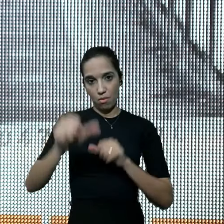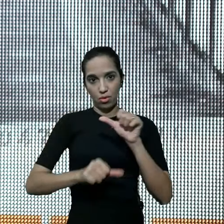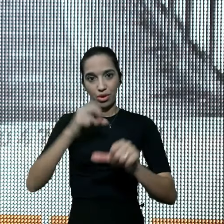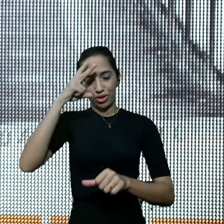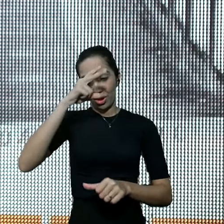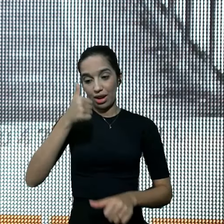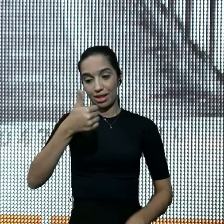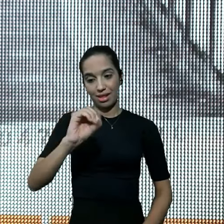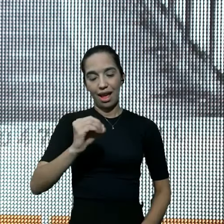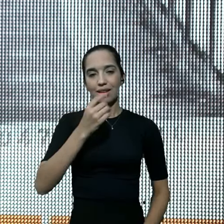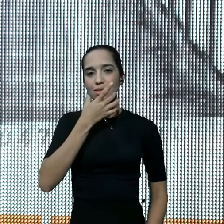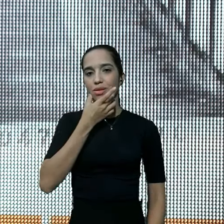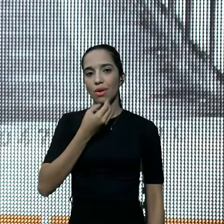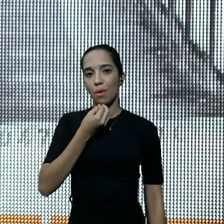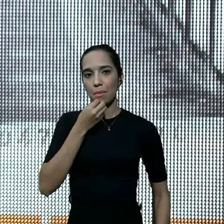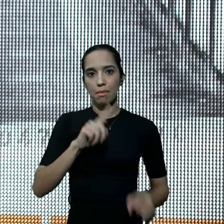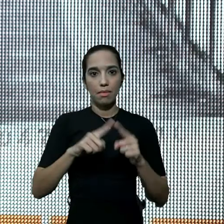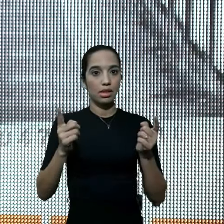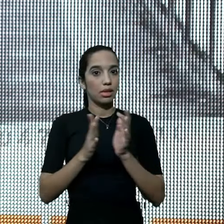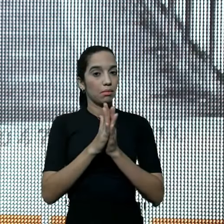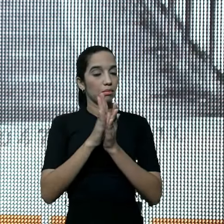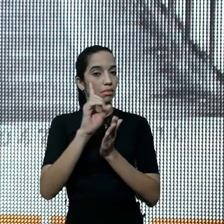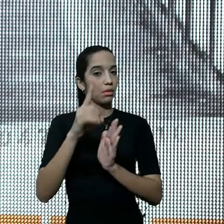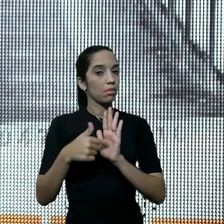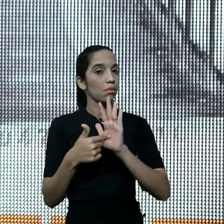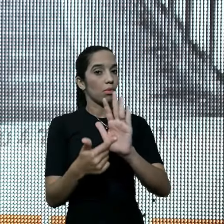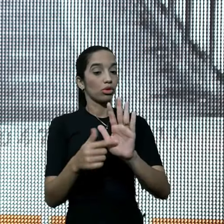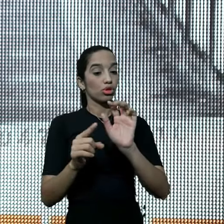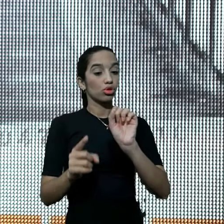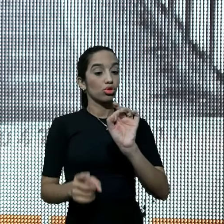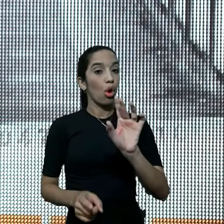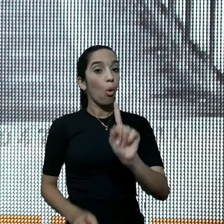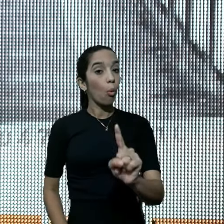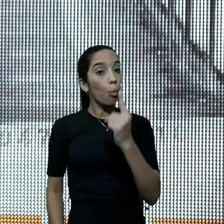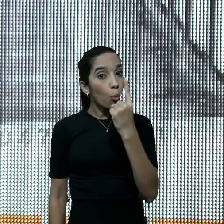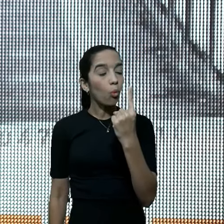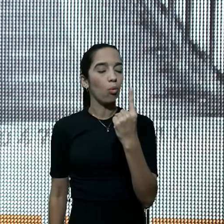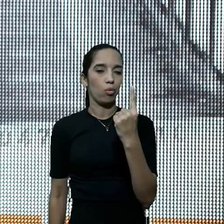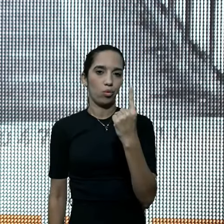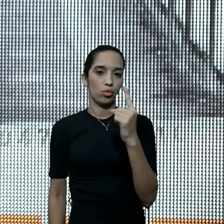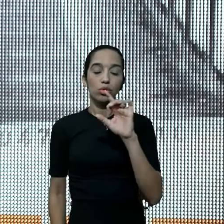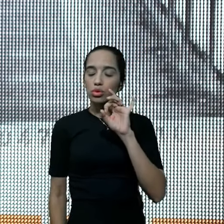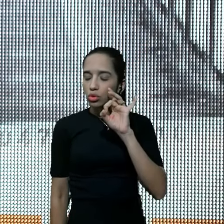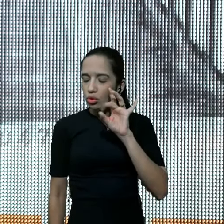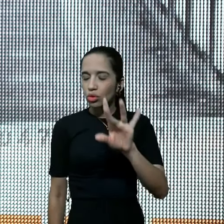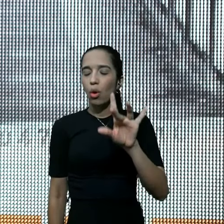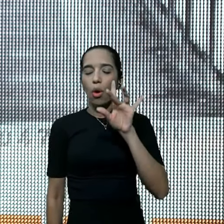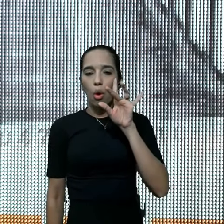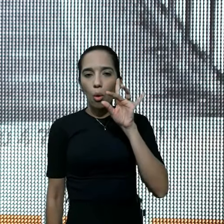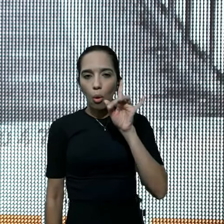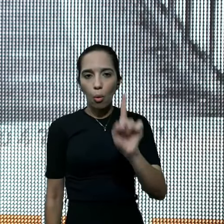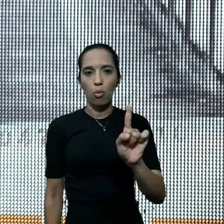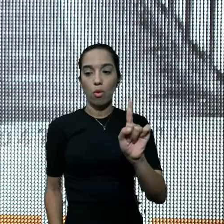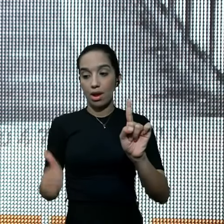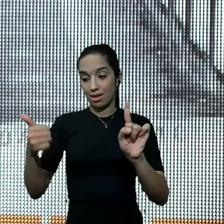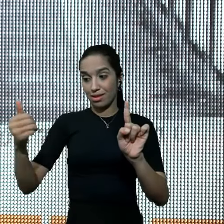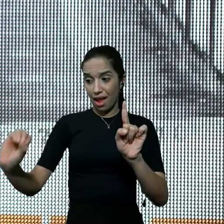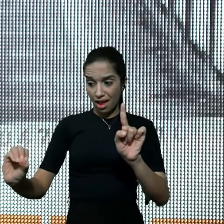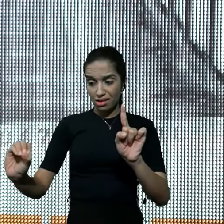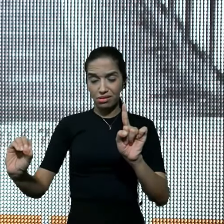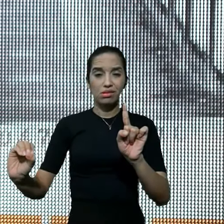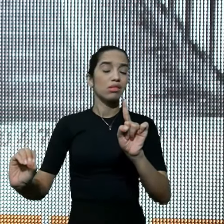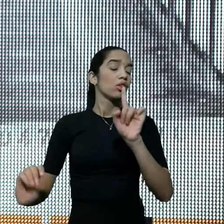homens, mas a Bíblia, é muito clara, quando fala, que apenas um, apenas um, daqueles dez homens,